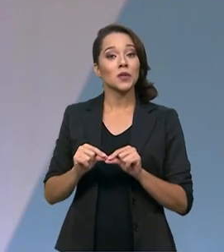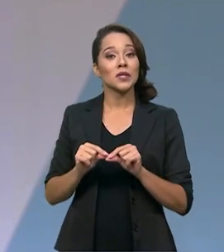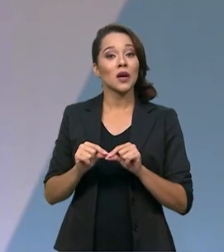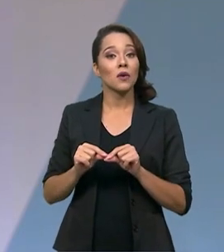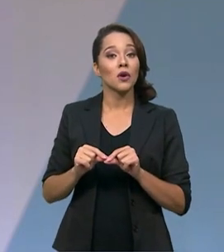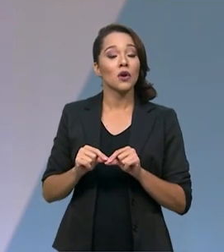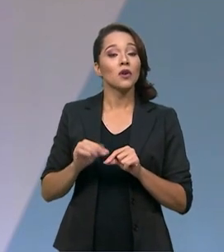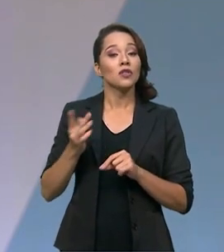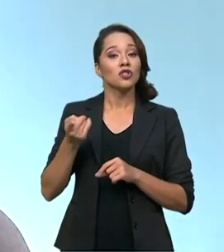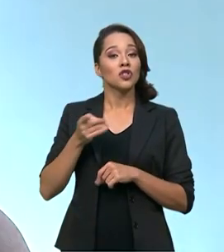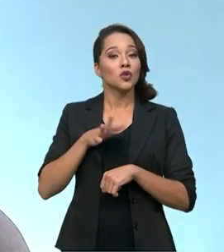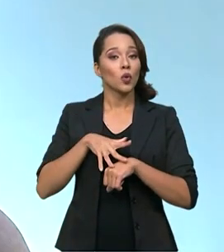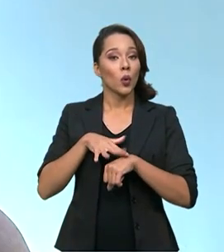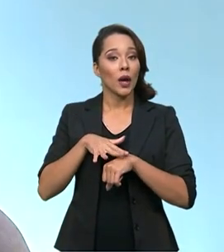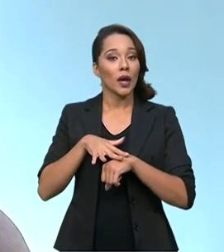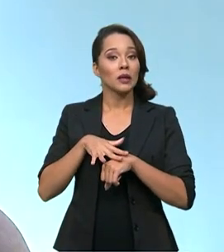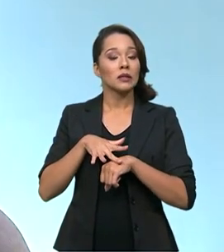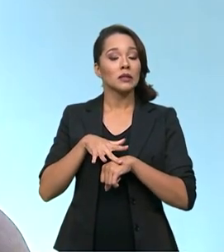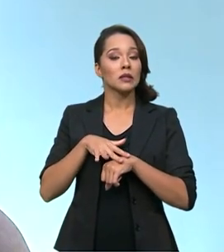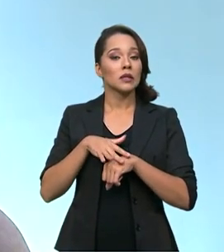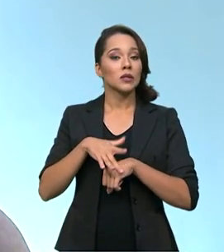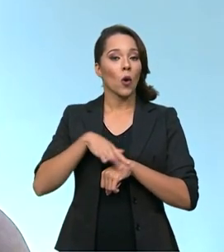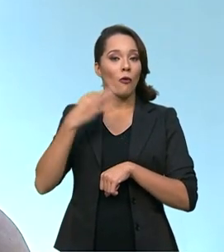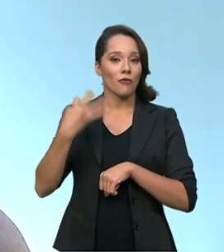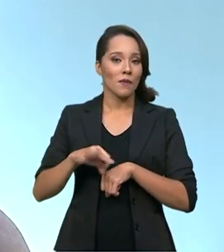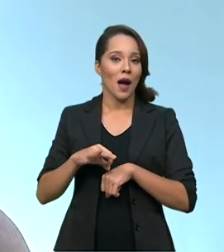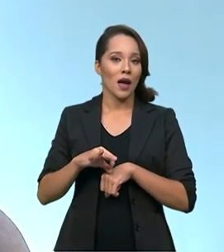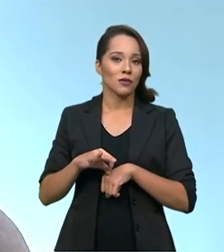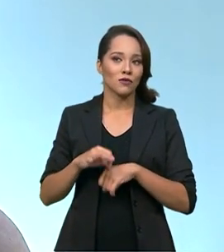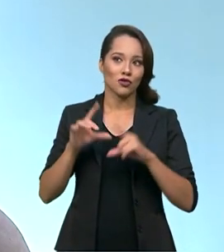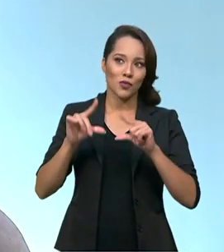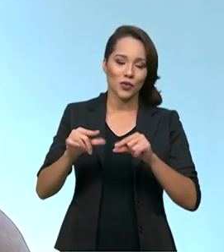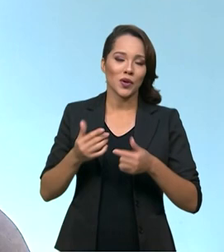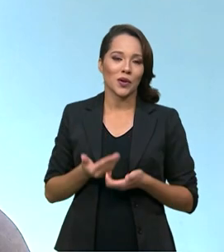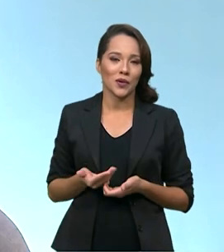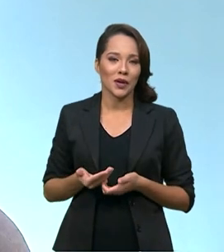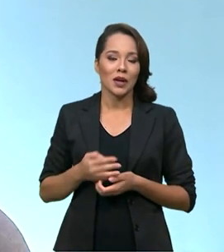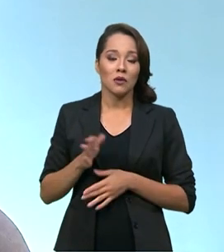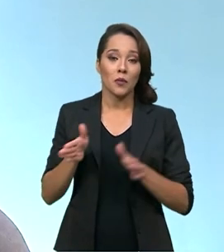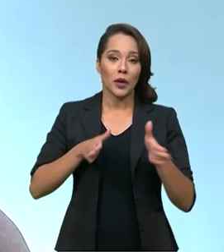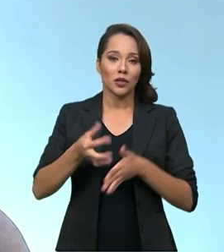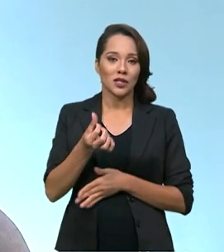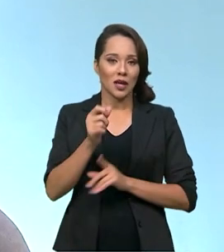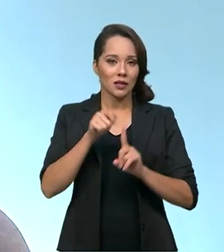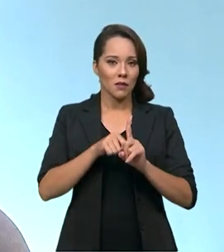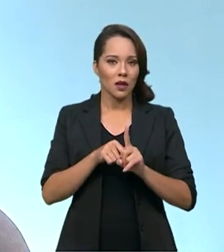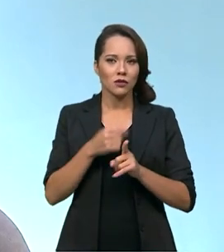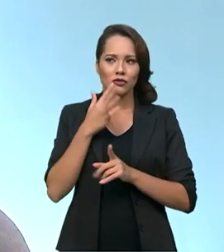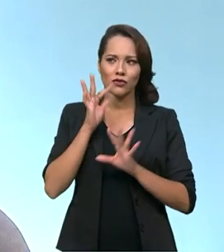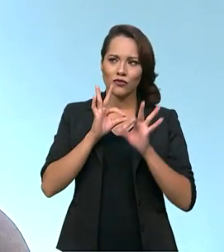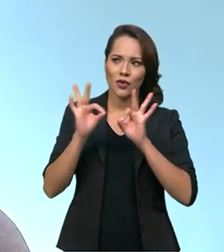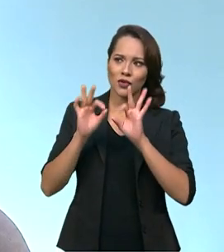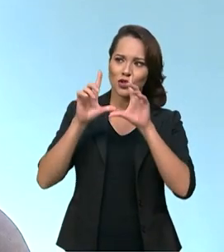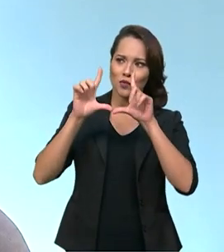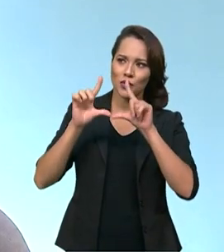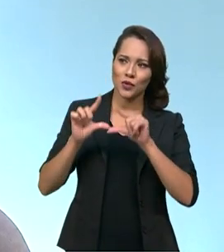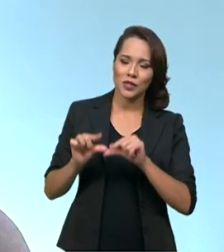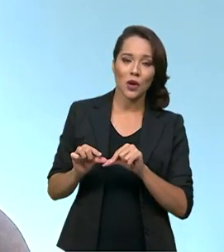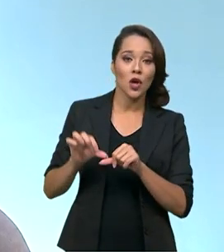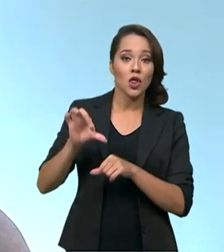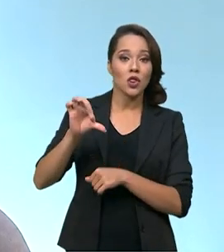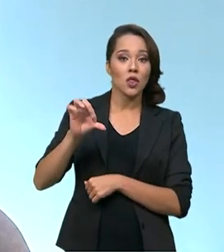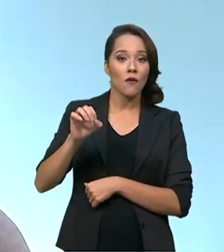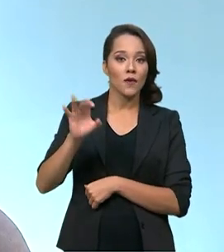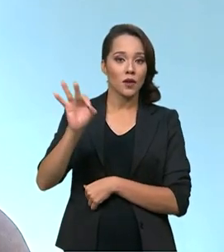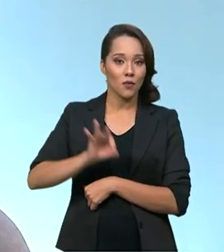sustentada do número de casos. Então, em seis meses, nós assistimos uma redução de